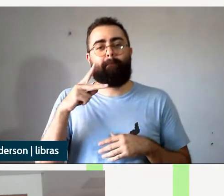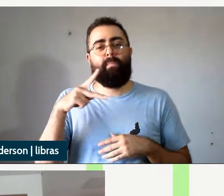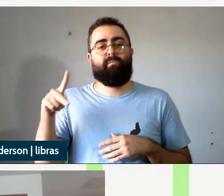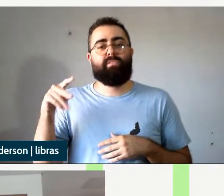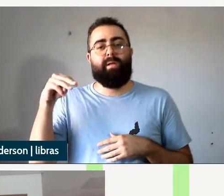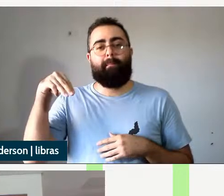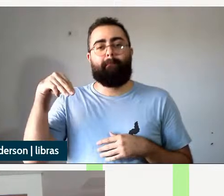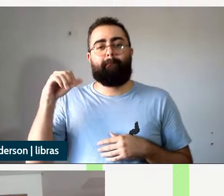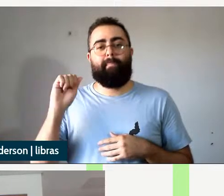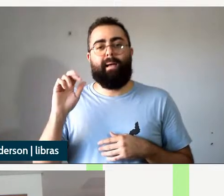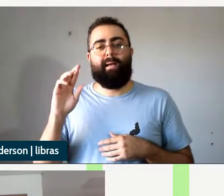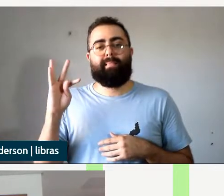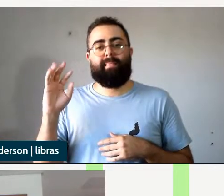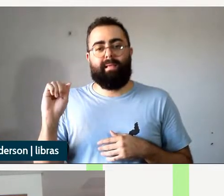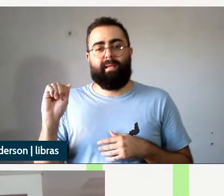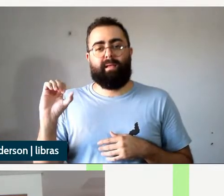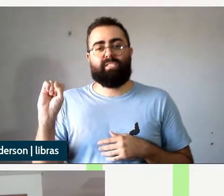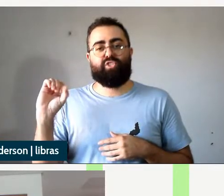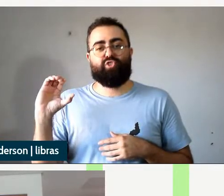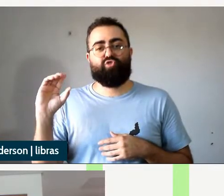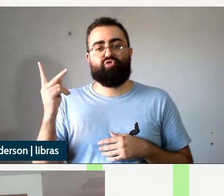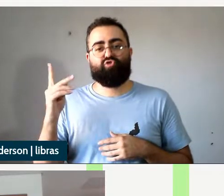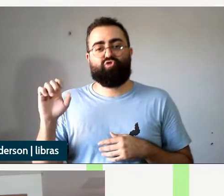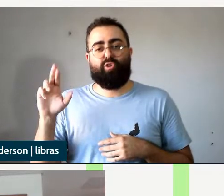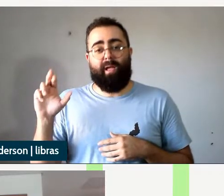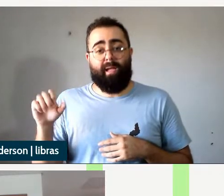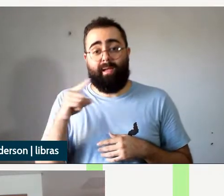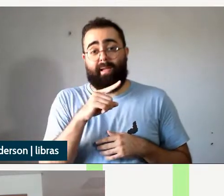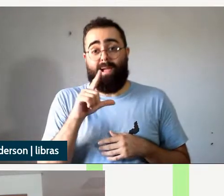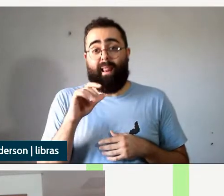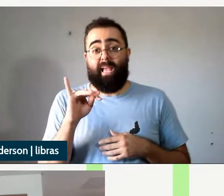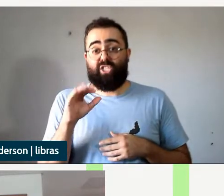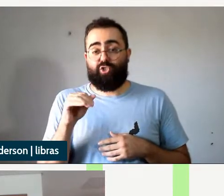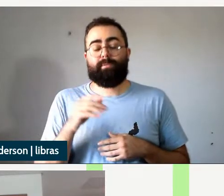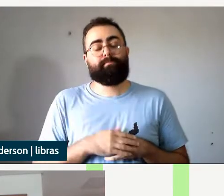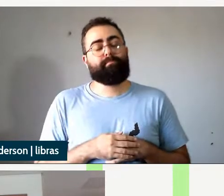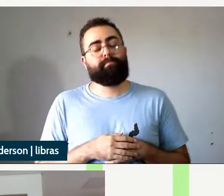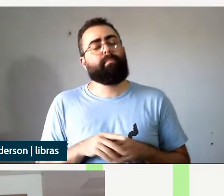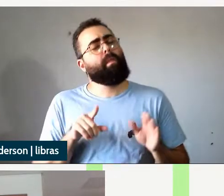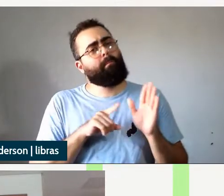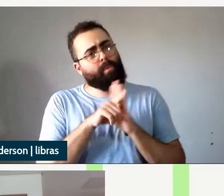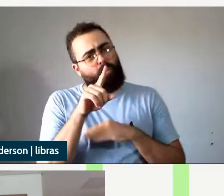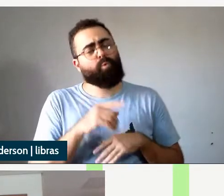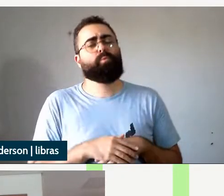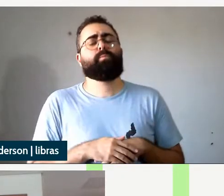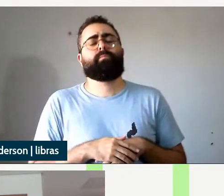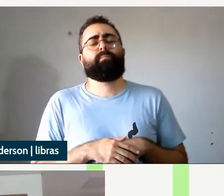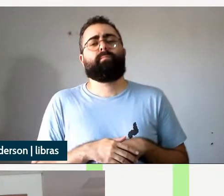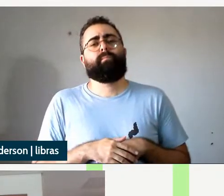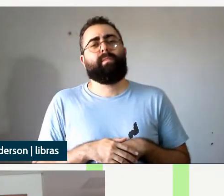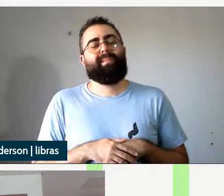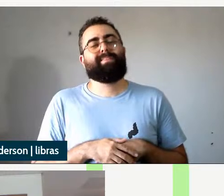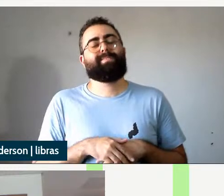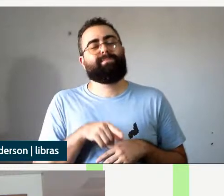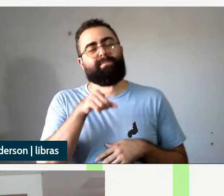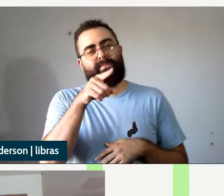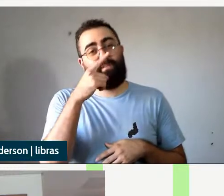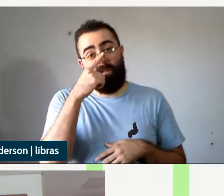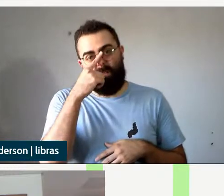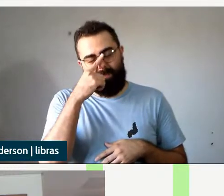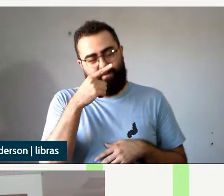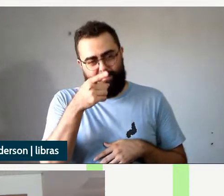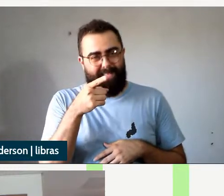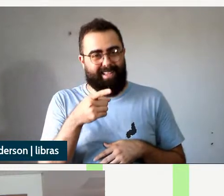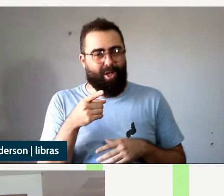bom ela pergunta aqui se esses casos ainda assim como resposta ao teu comentário